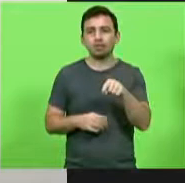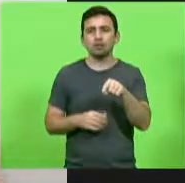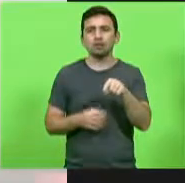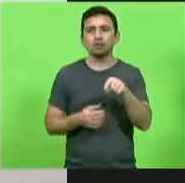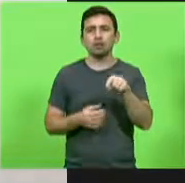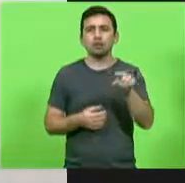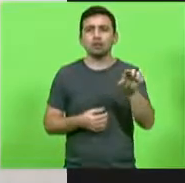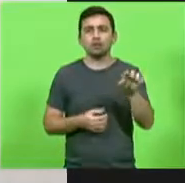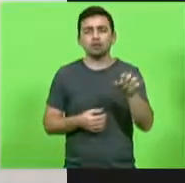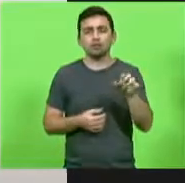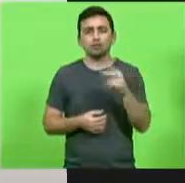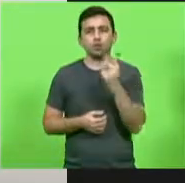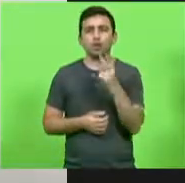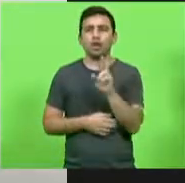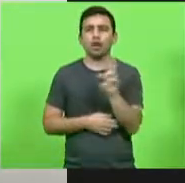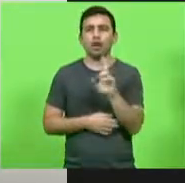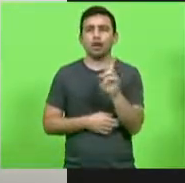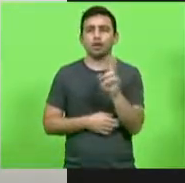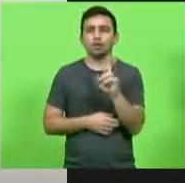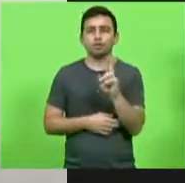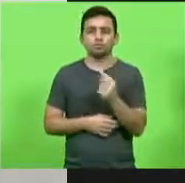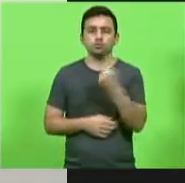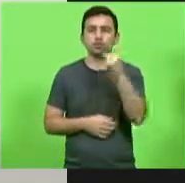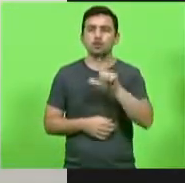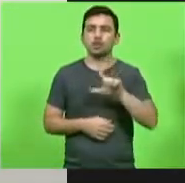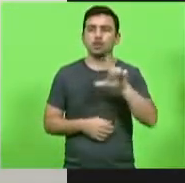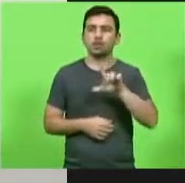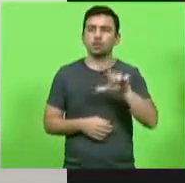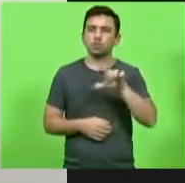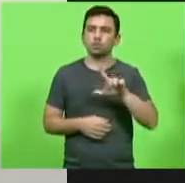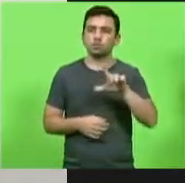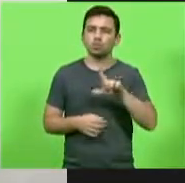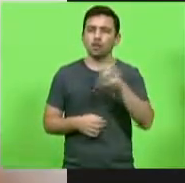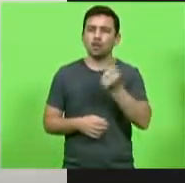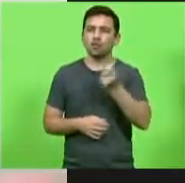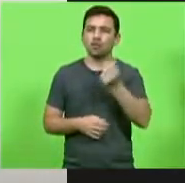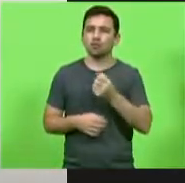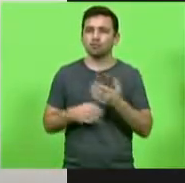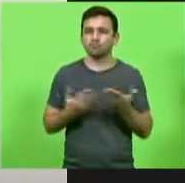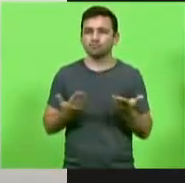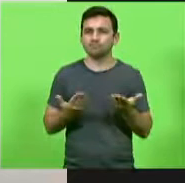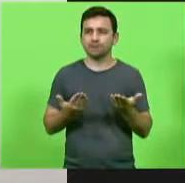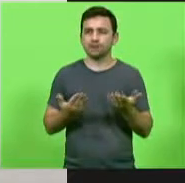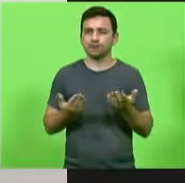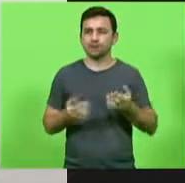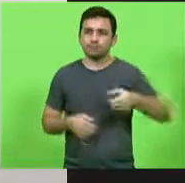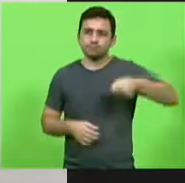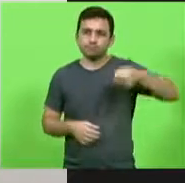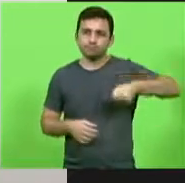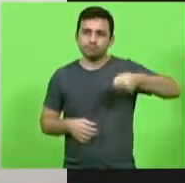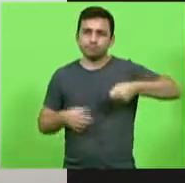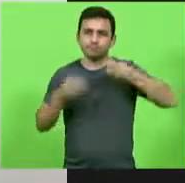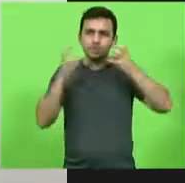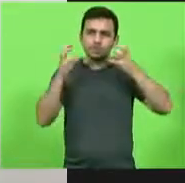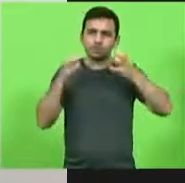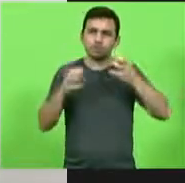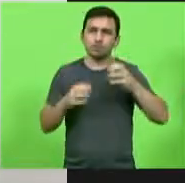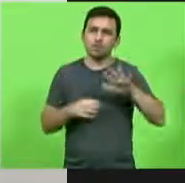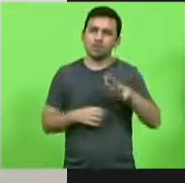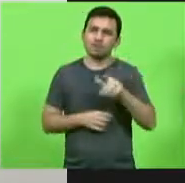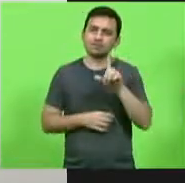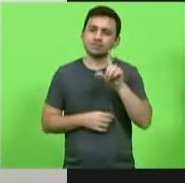hoje dois reais ao litro do leite produzido quando a saca de milho está em torno de cem